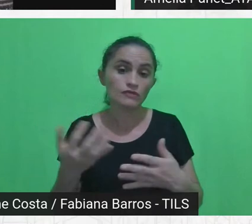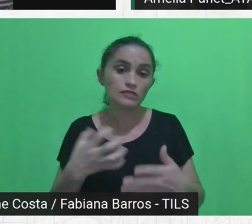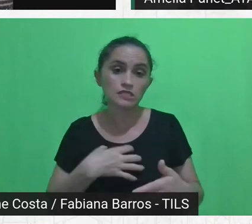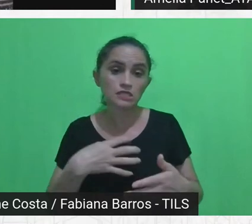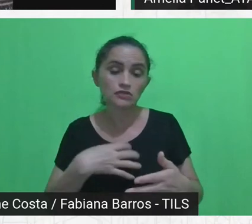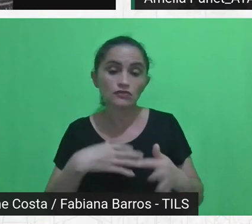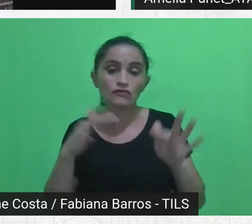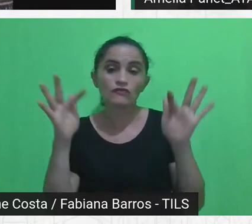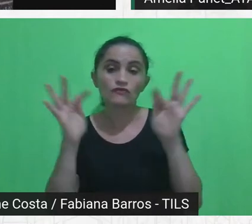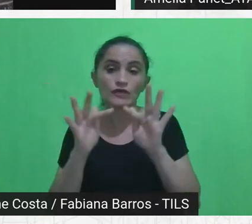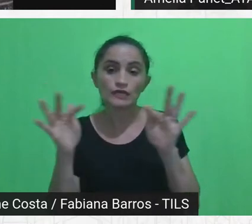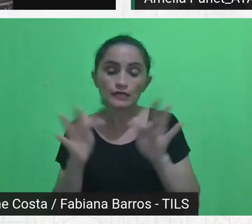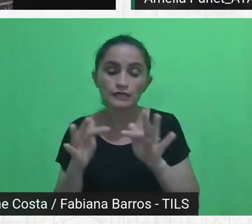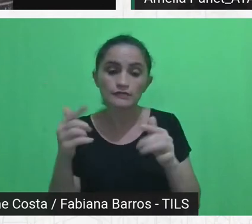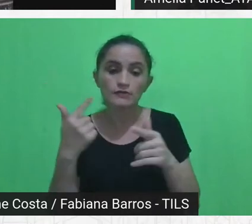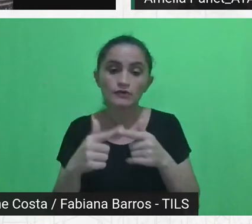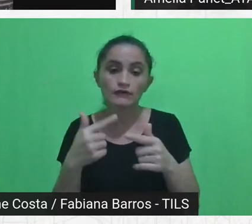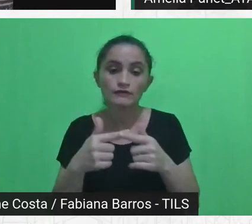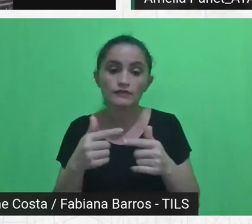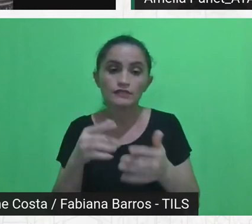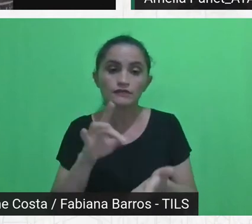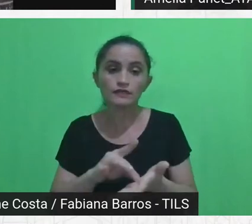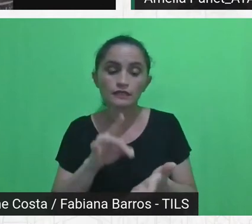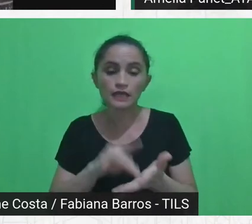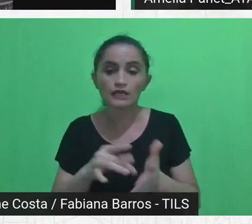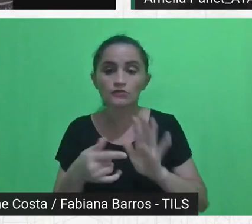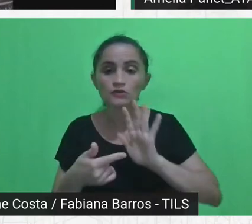acontecendo e convidar que aconteça mais.